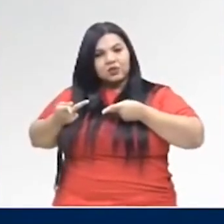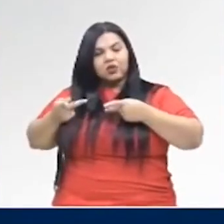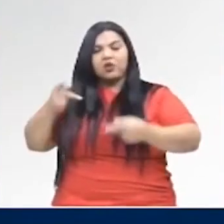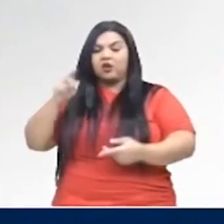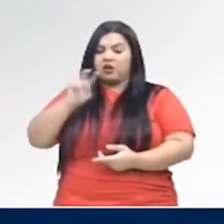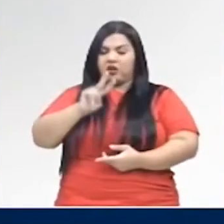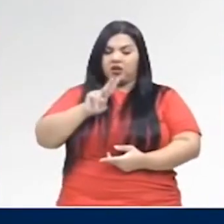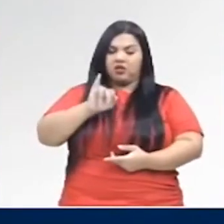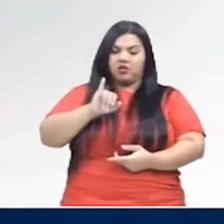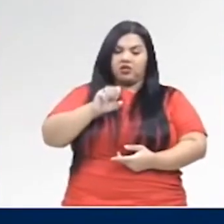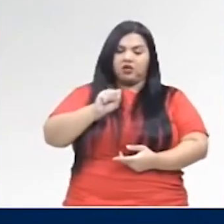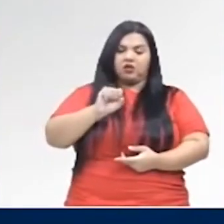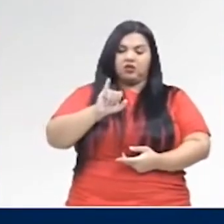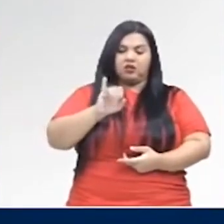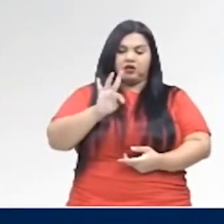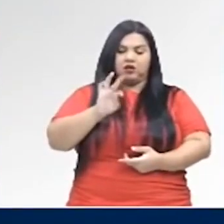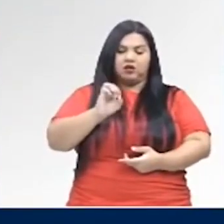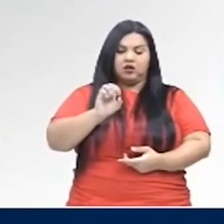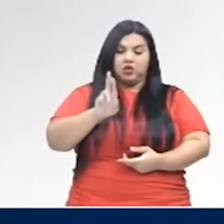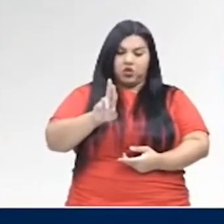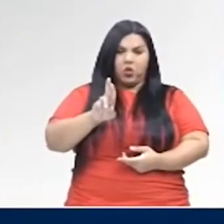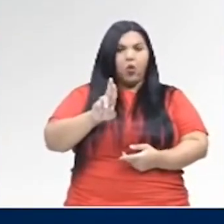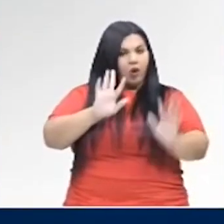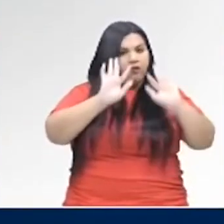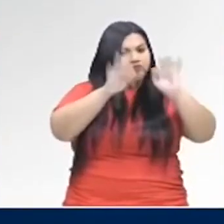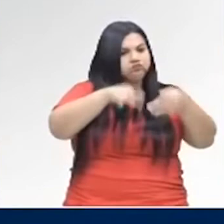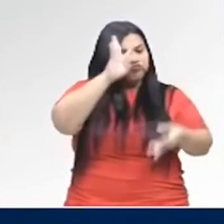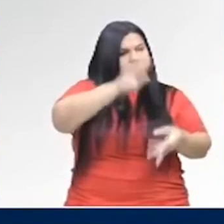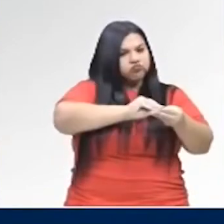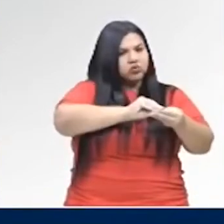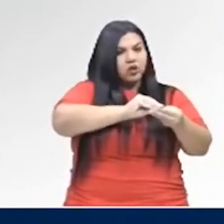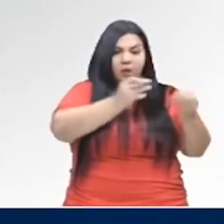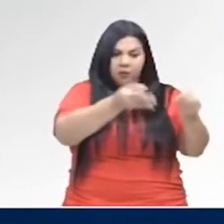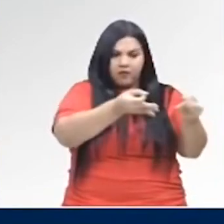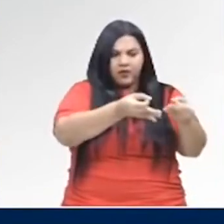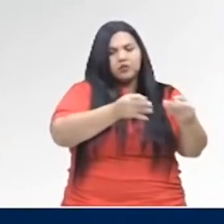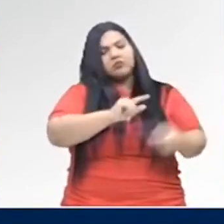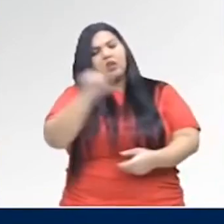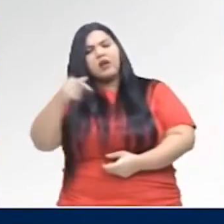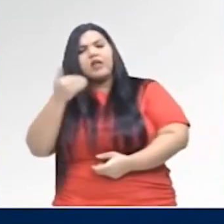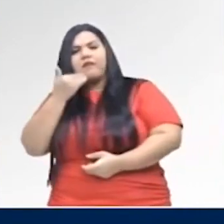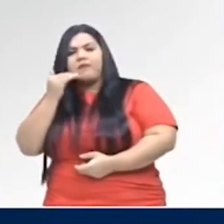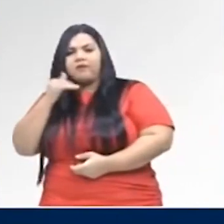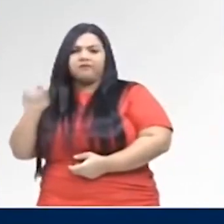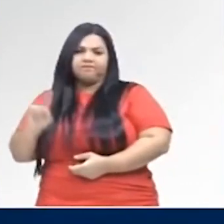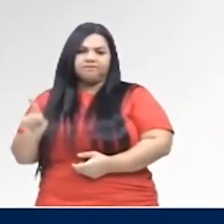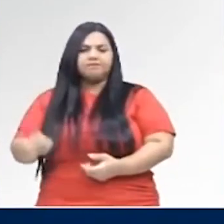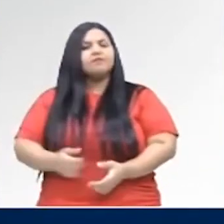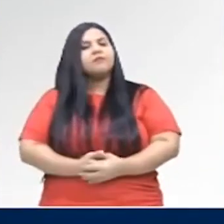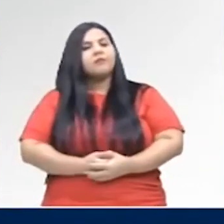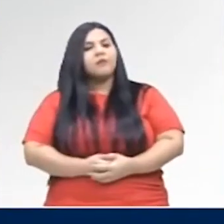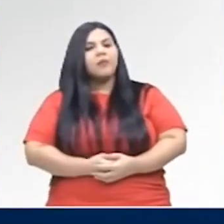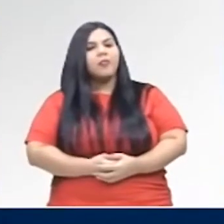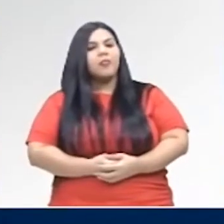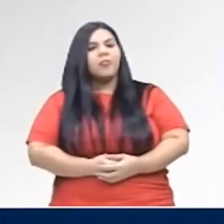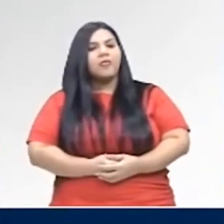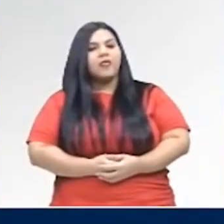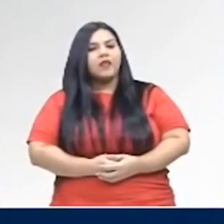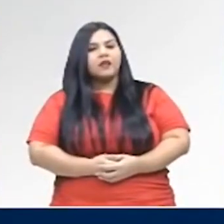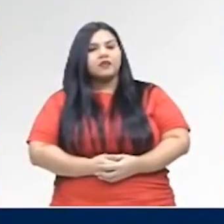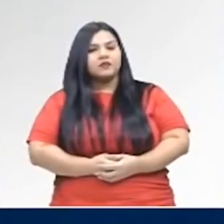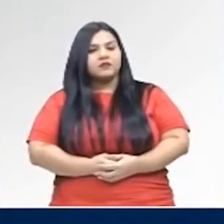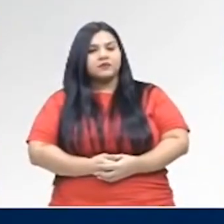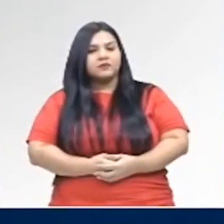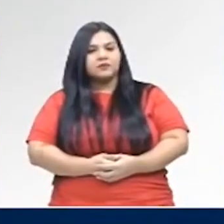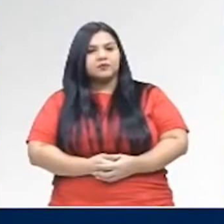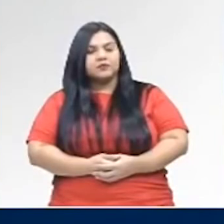no domingo passado, a ação foi concluída, terminada. Muito bem. Agora, vamos para o... Seguindo. O pretérito